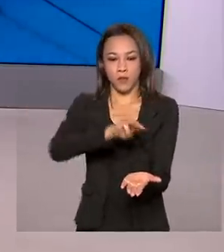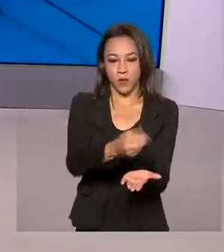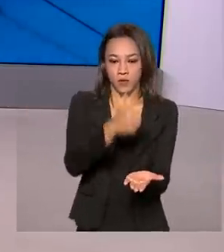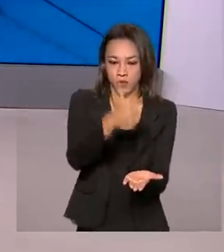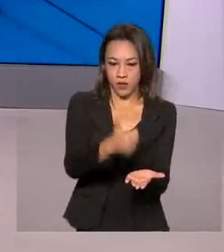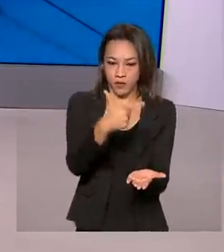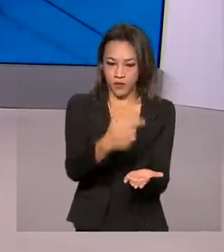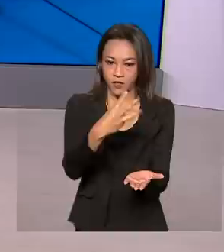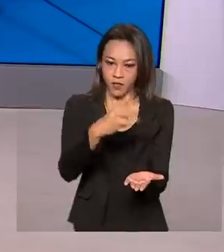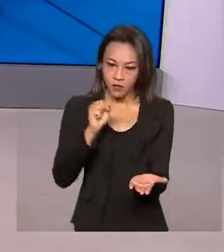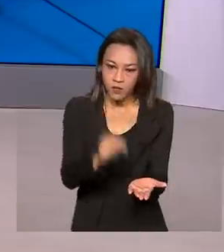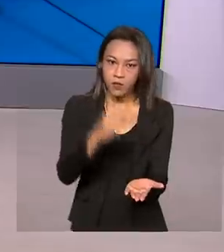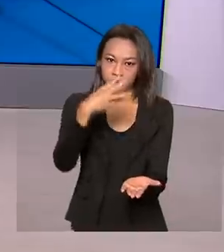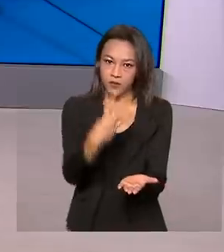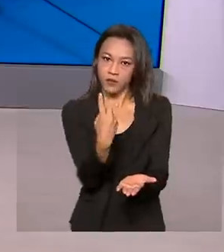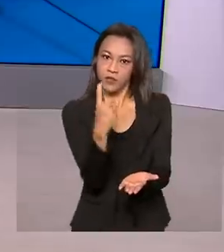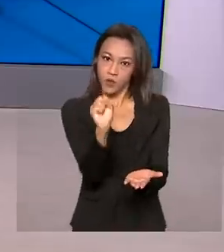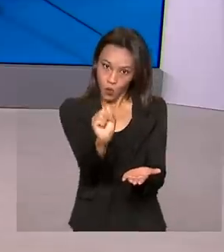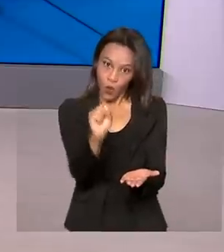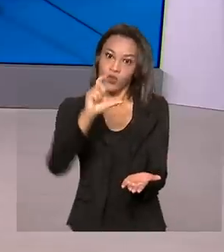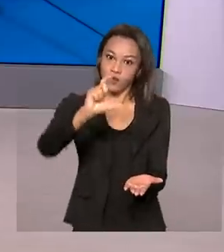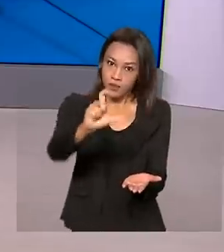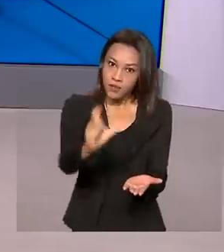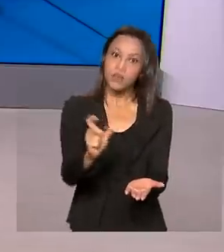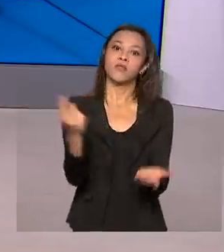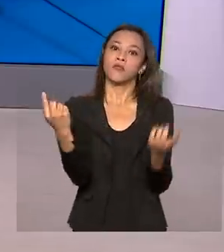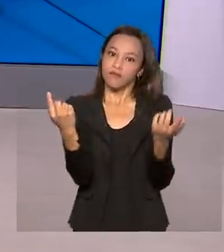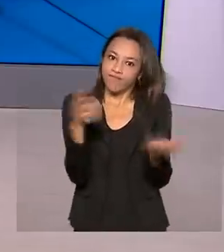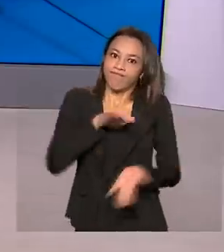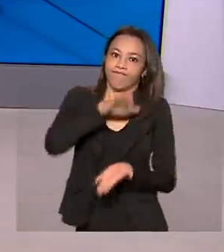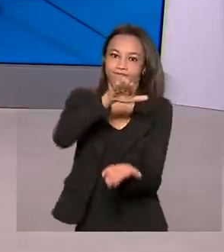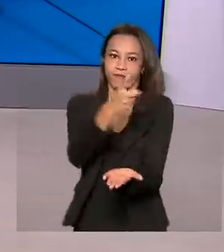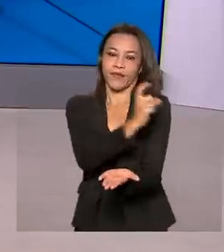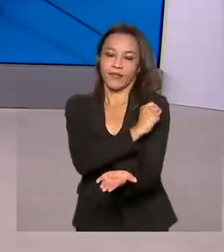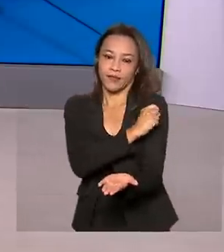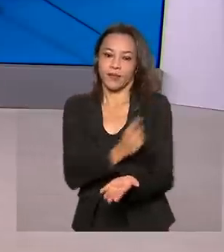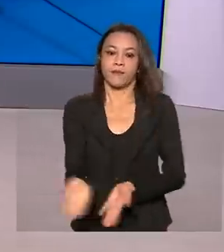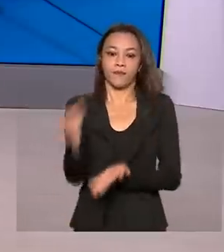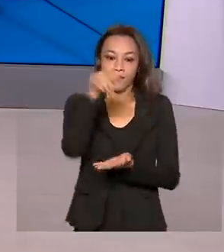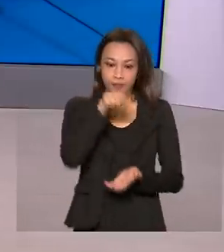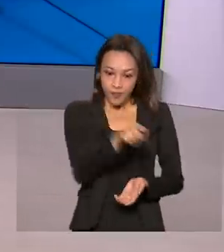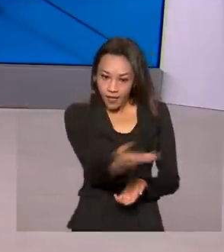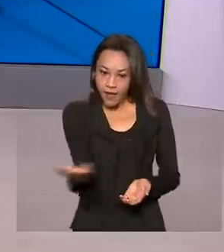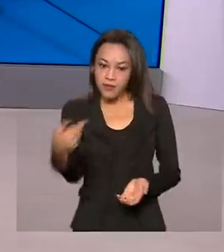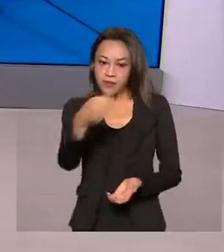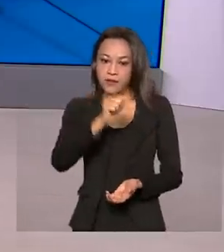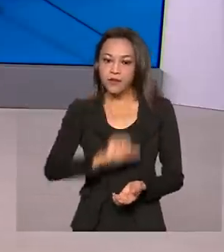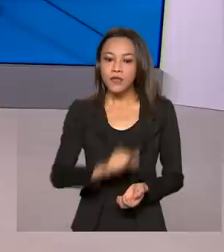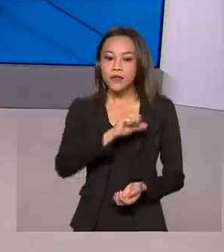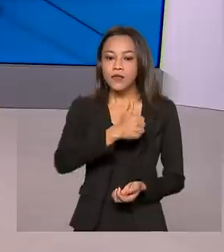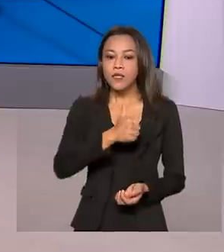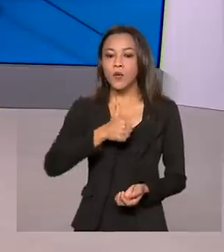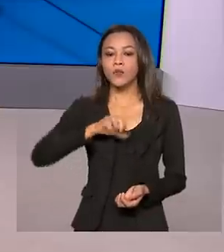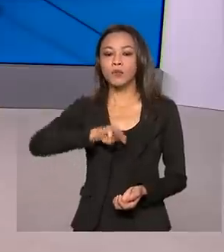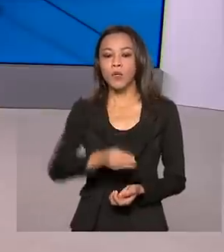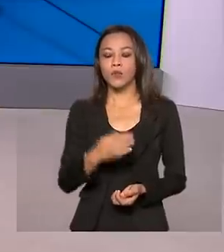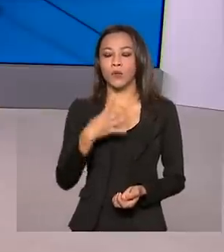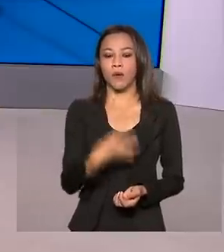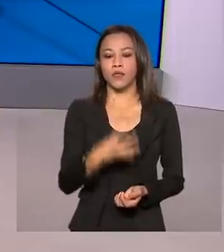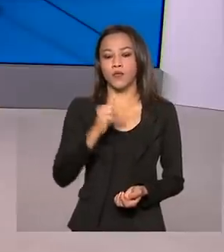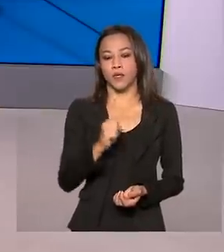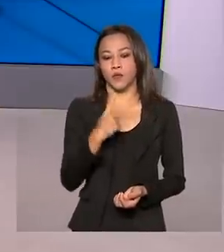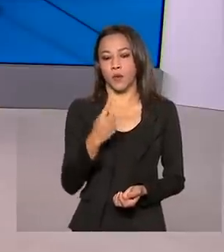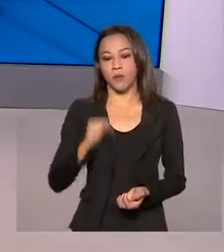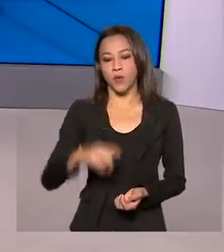123 mil, 318 doses de vacinas contra a Covid. Dessas doses, 111 milhões, 481 mil,